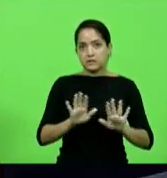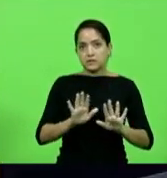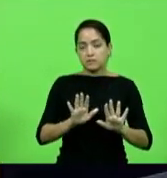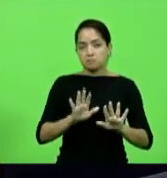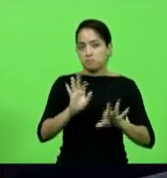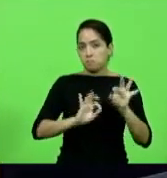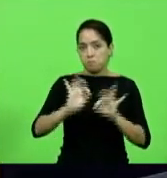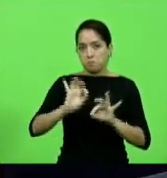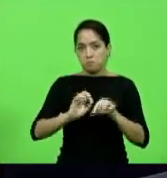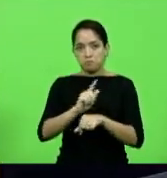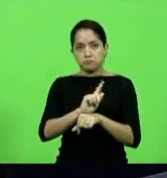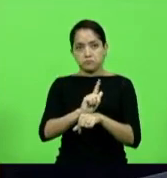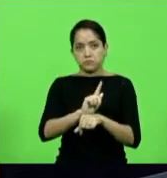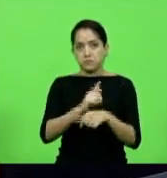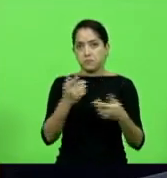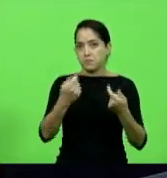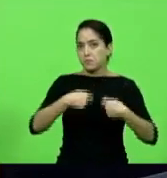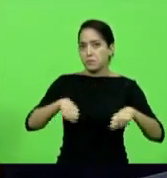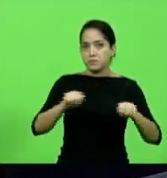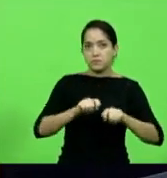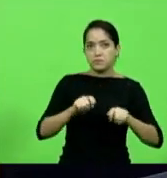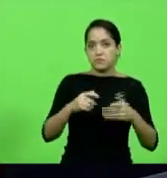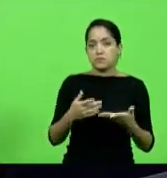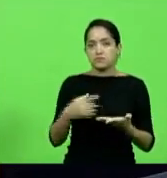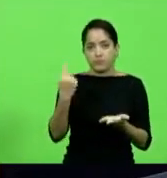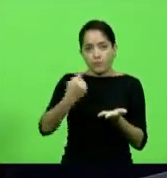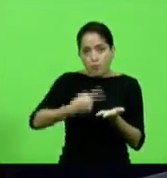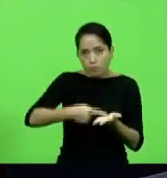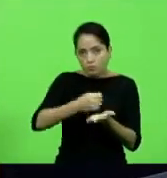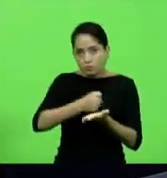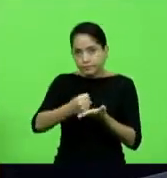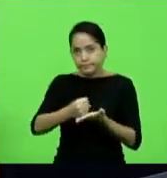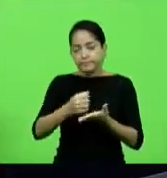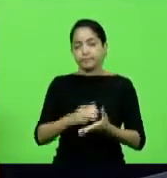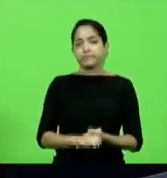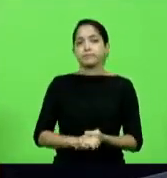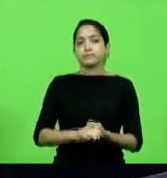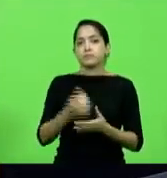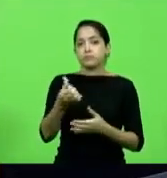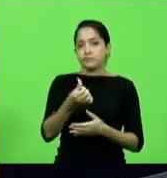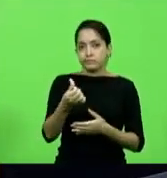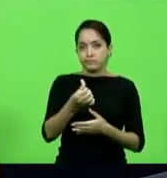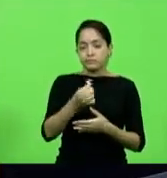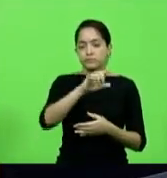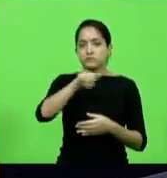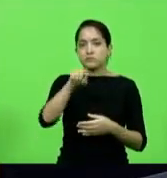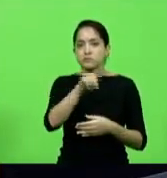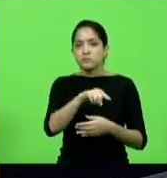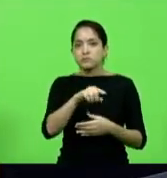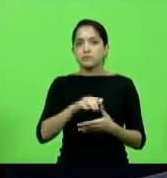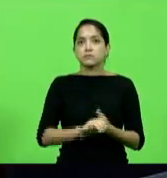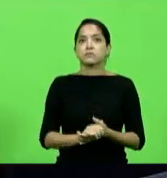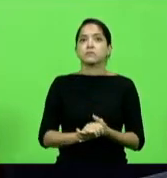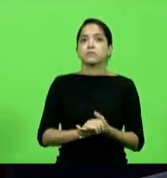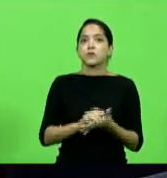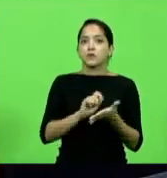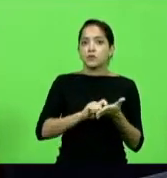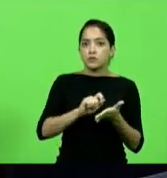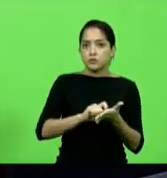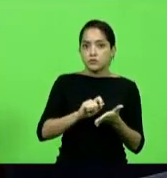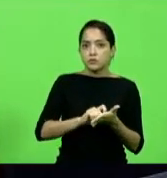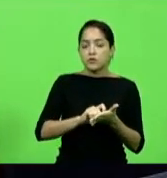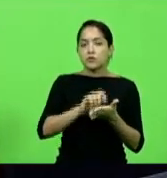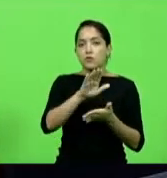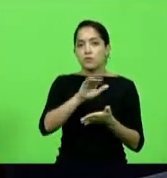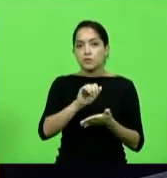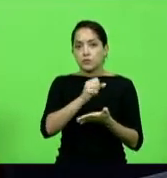plano de gerenciamento né para quando se for firmar um contrato vão lá para o sexto vetado minutas do instrumento convocatório do